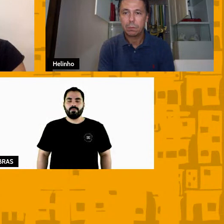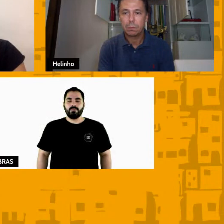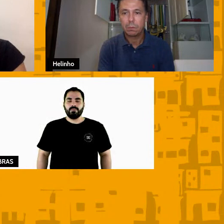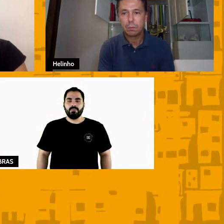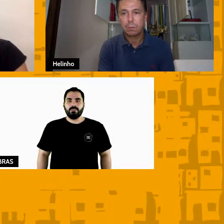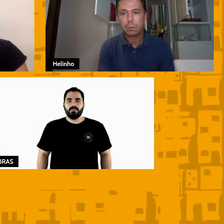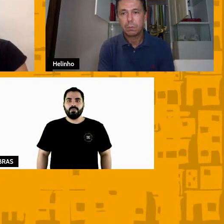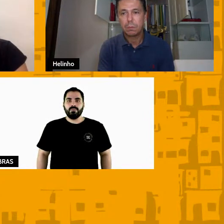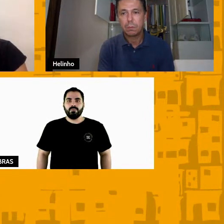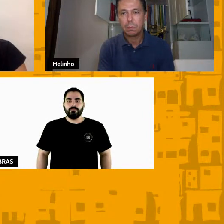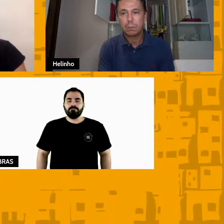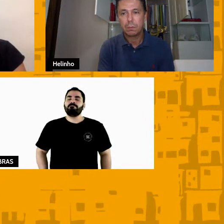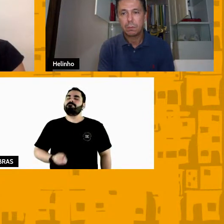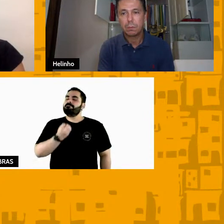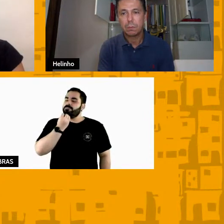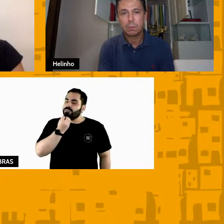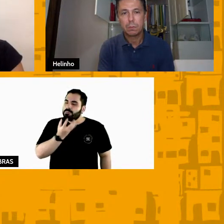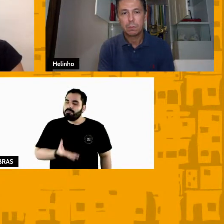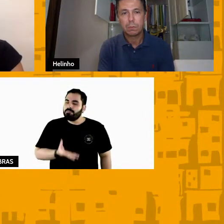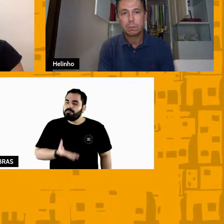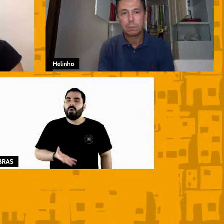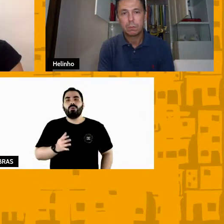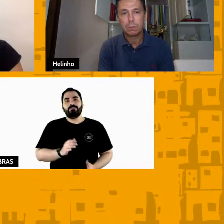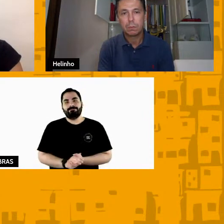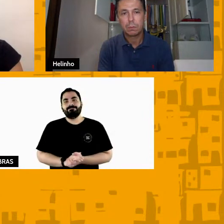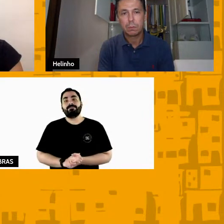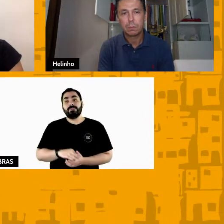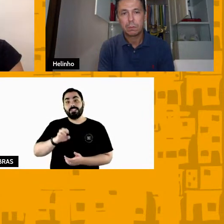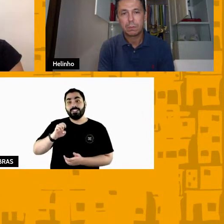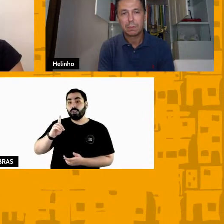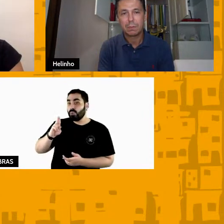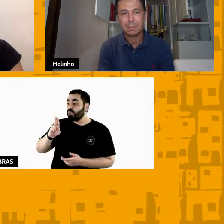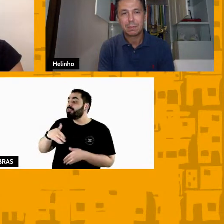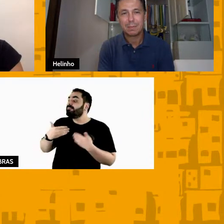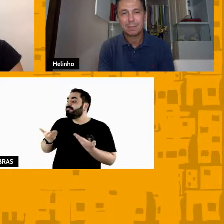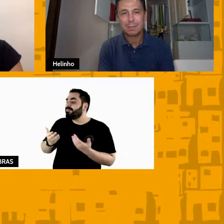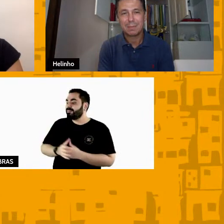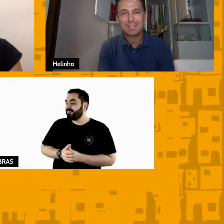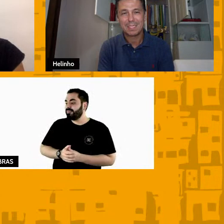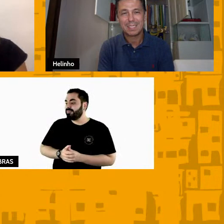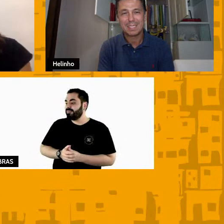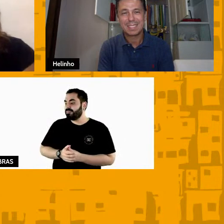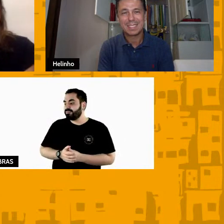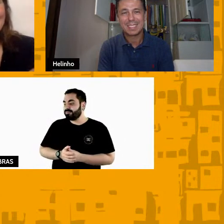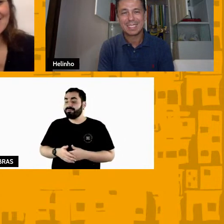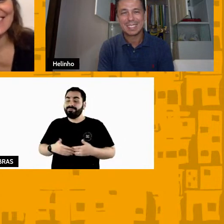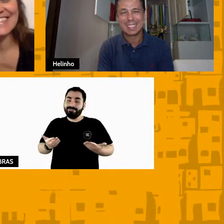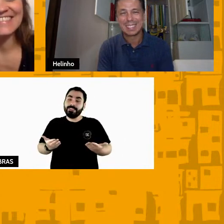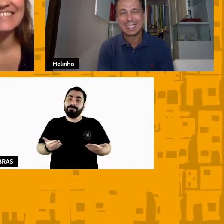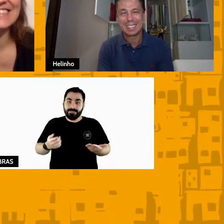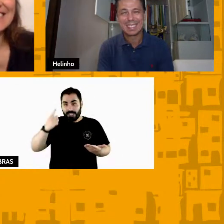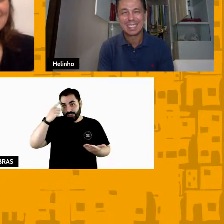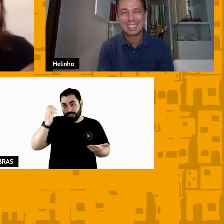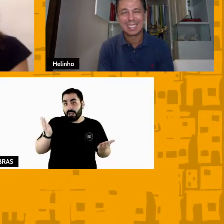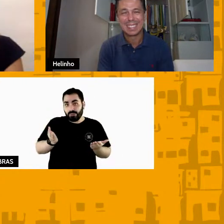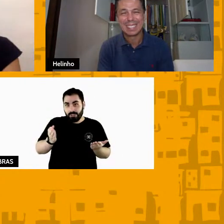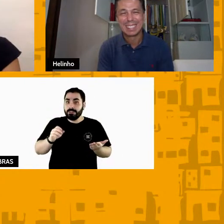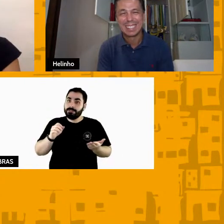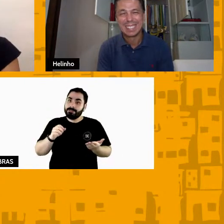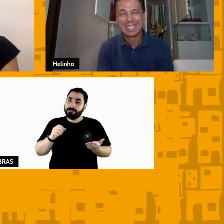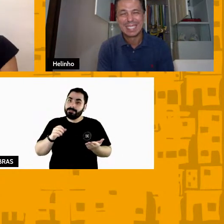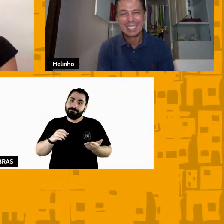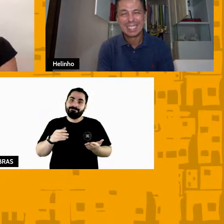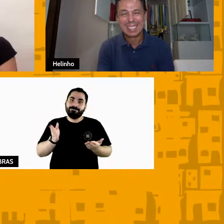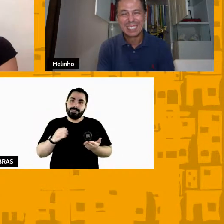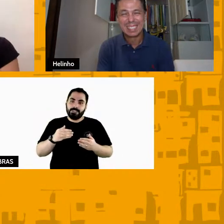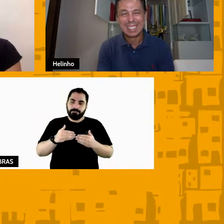muito bom muito bom Edu e aí estamos aqui acho que agora deu a prorrogação